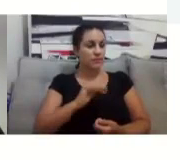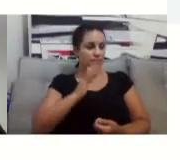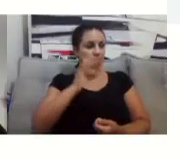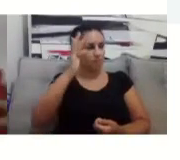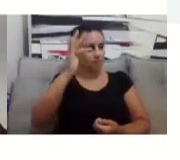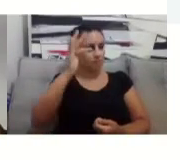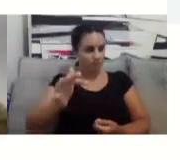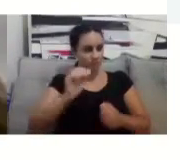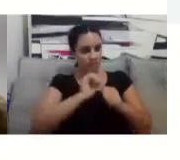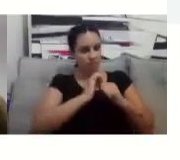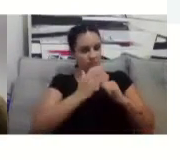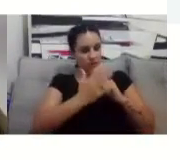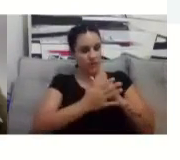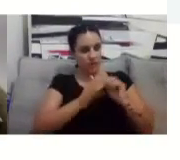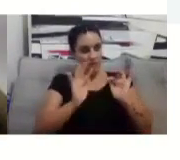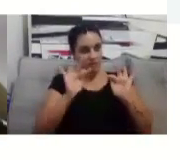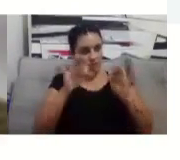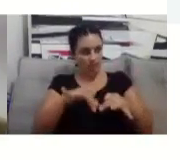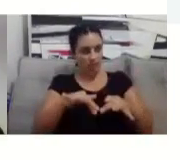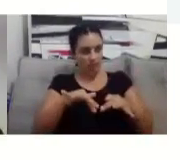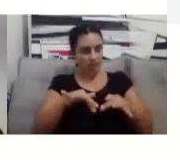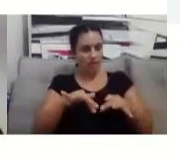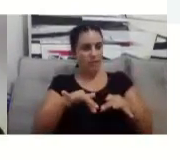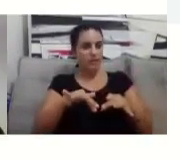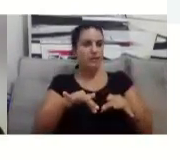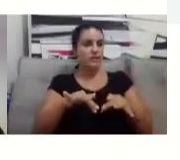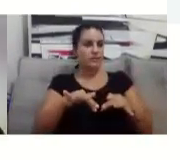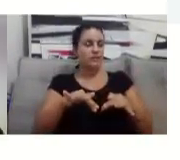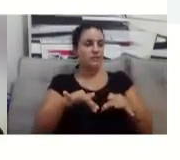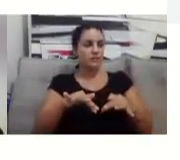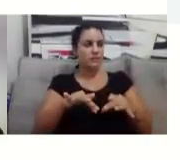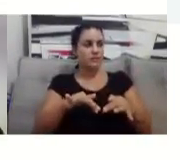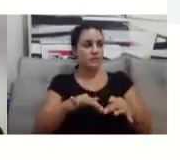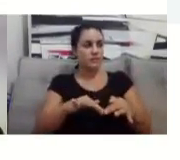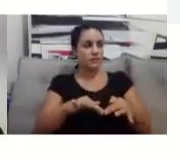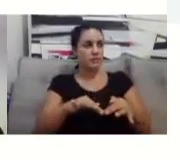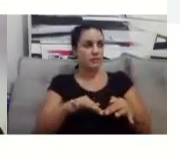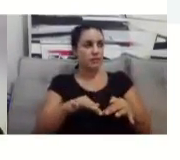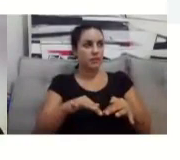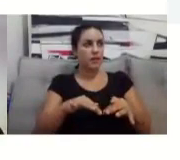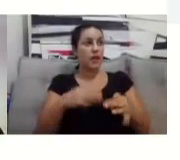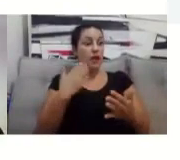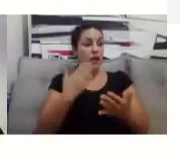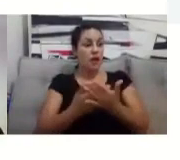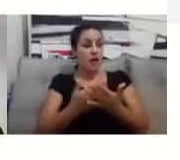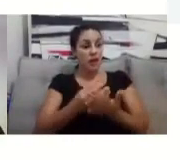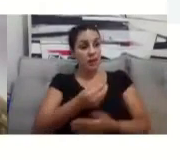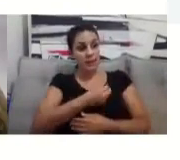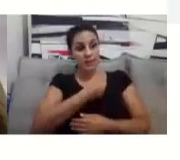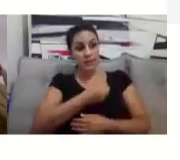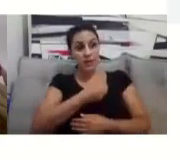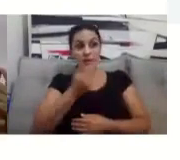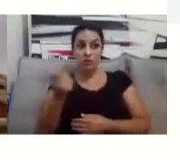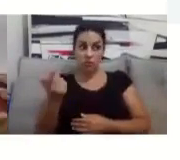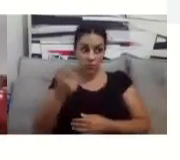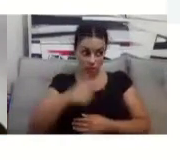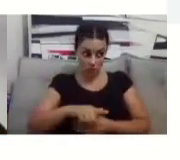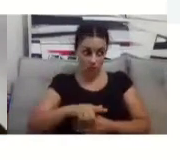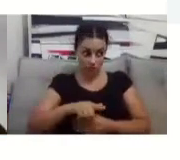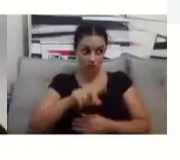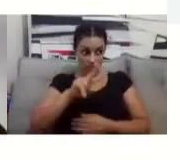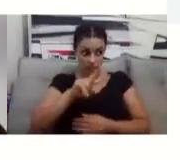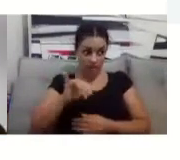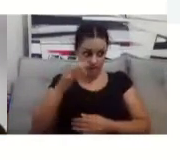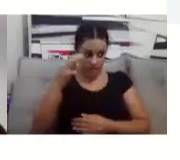passando, estamos seguros, claro, né? Elas vão retornar e somente no